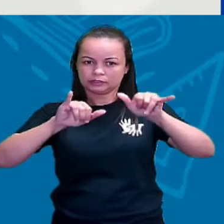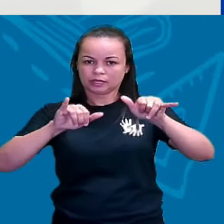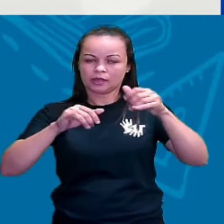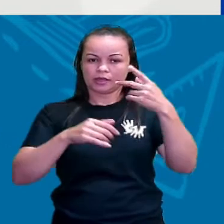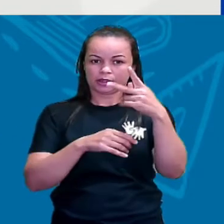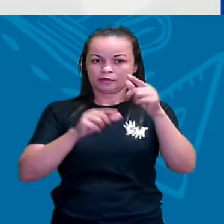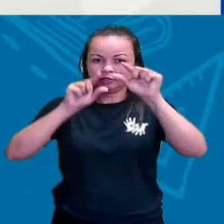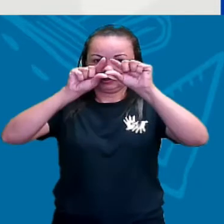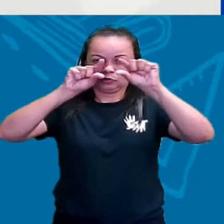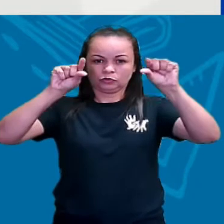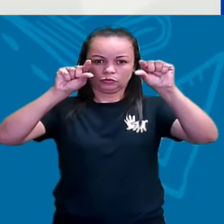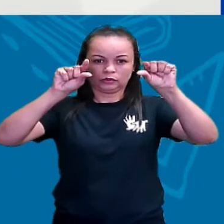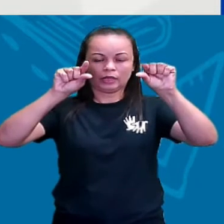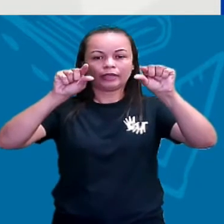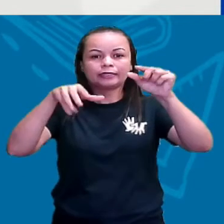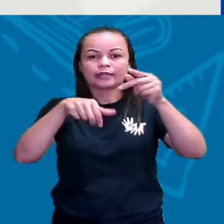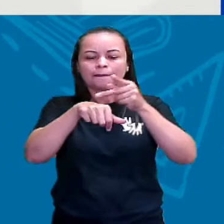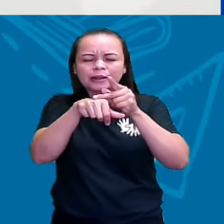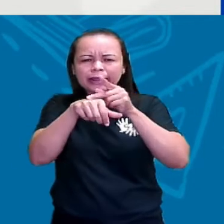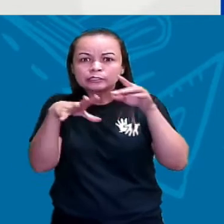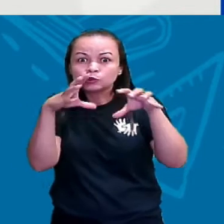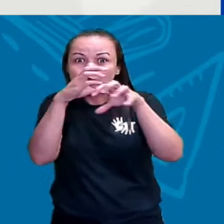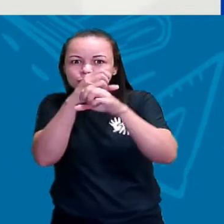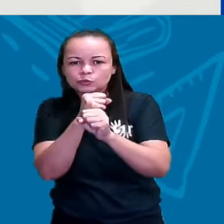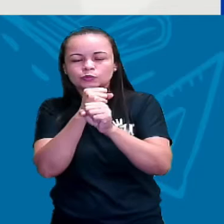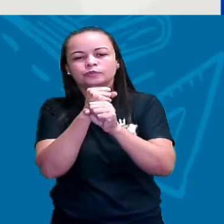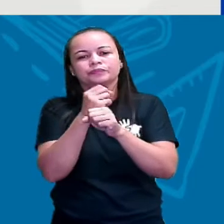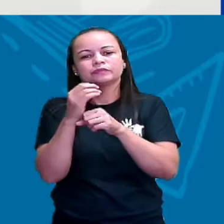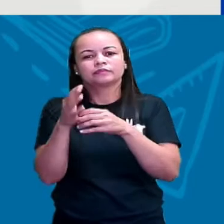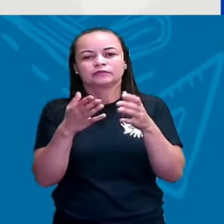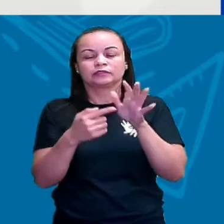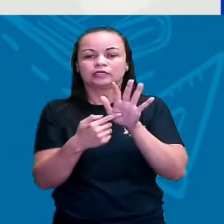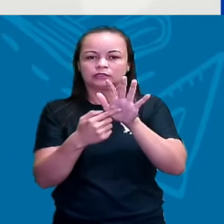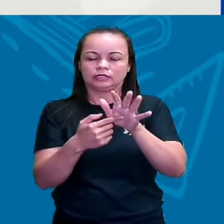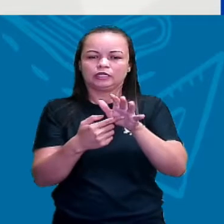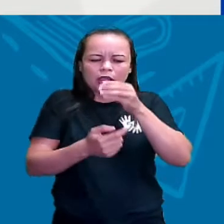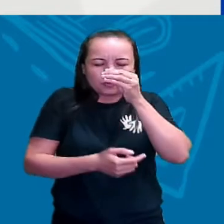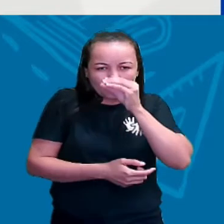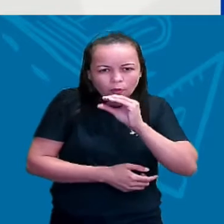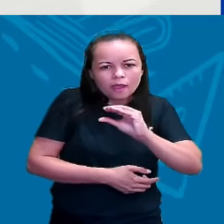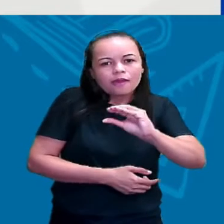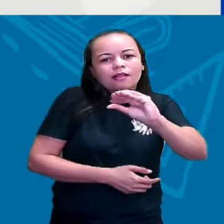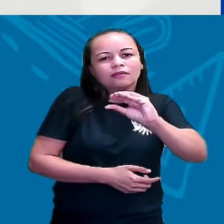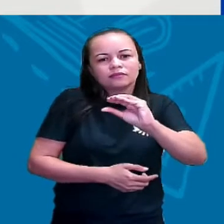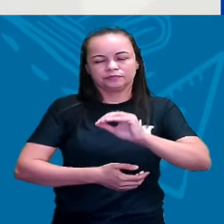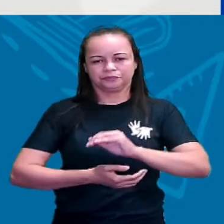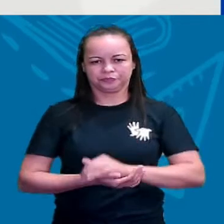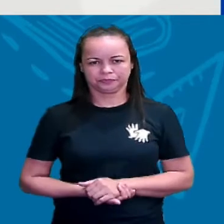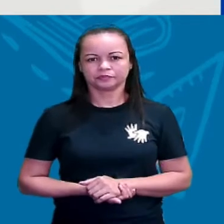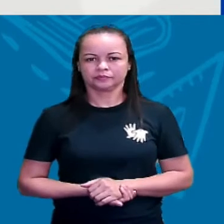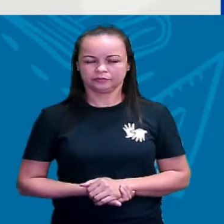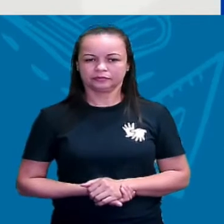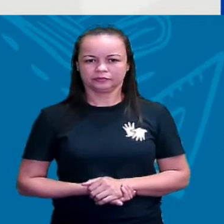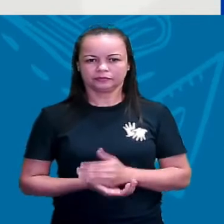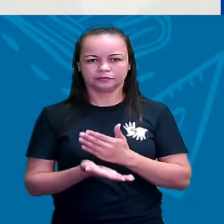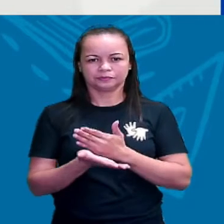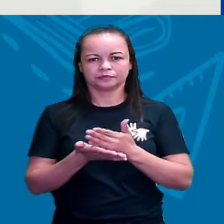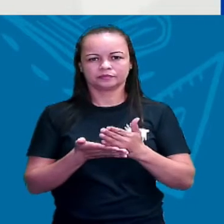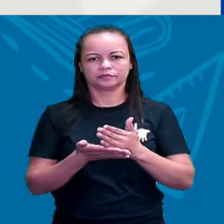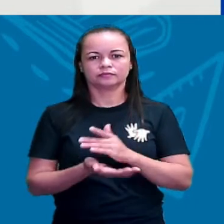está aqui em cima em negrito, aparecendo para vocês. E é O Elefantinho. Está certo? Então, vamos lá.